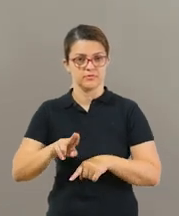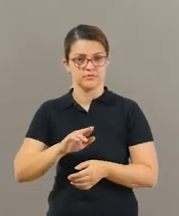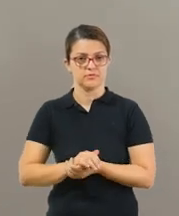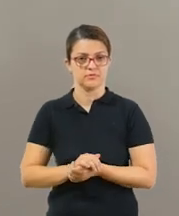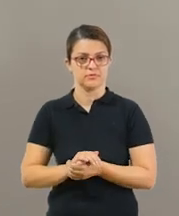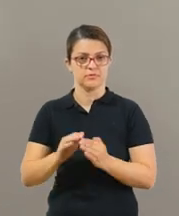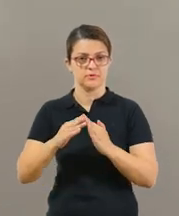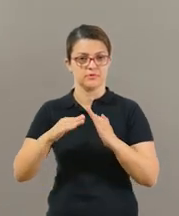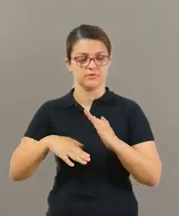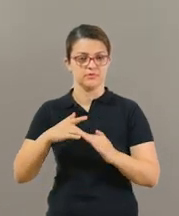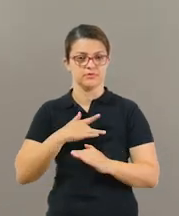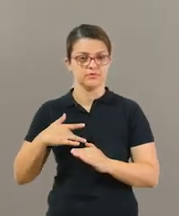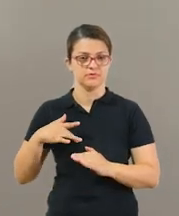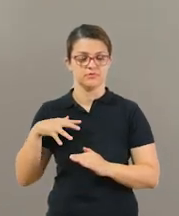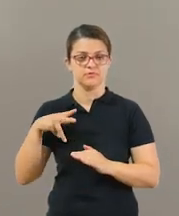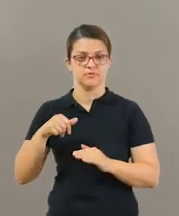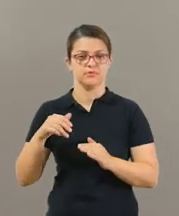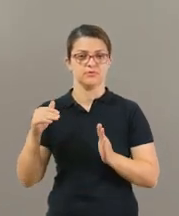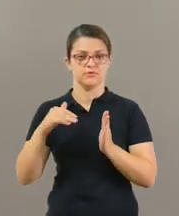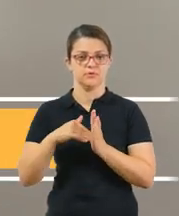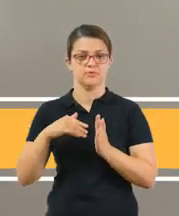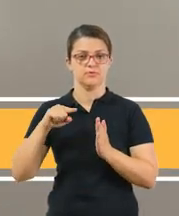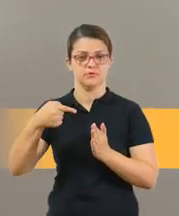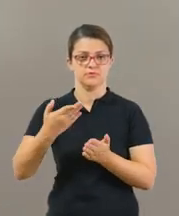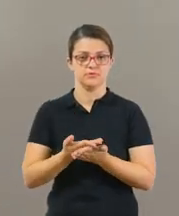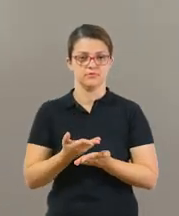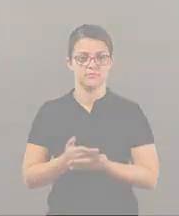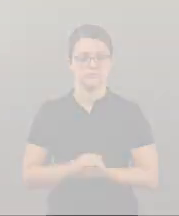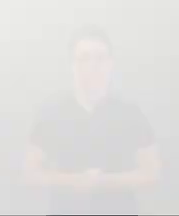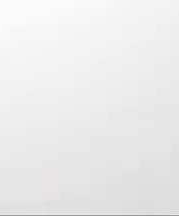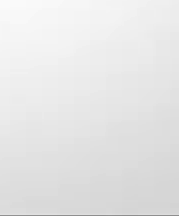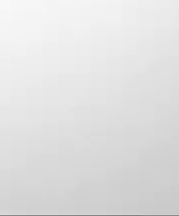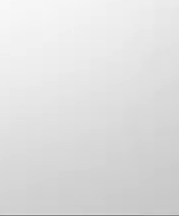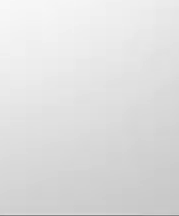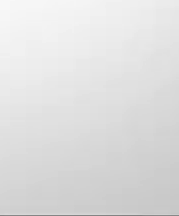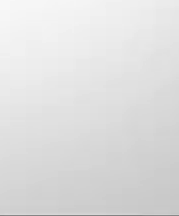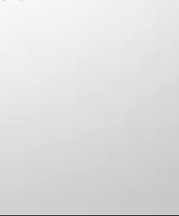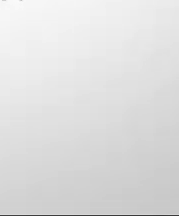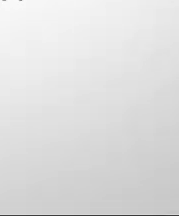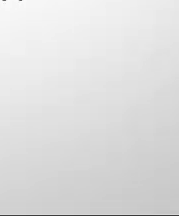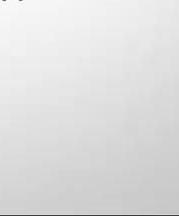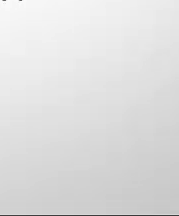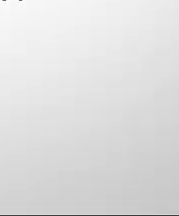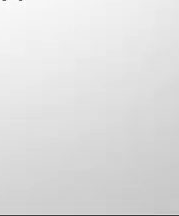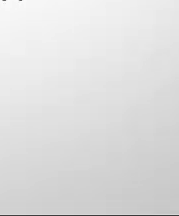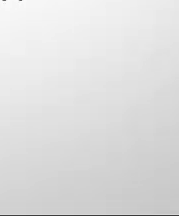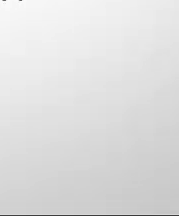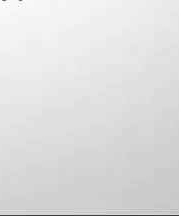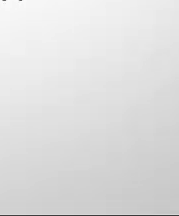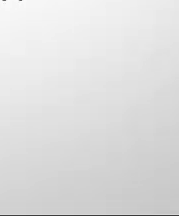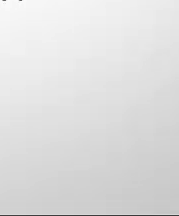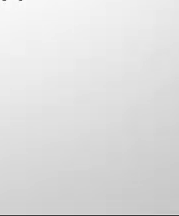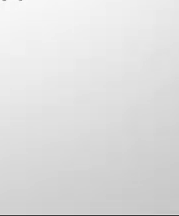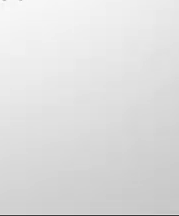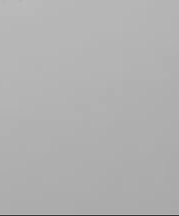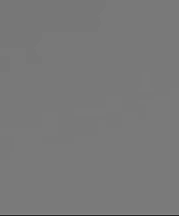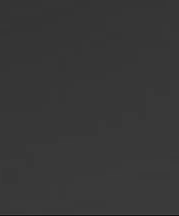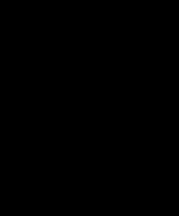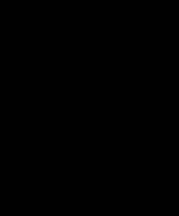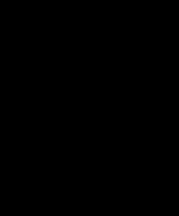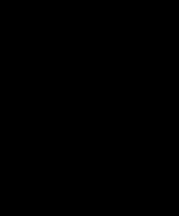manuseando o objeto. Fiquem em casa, saúde a todos e até a próxima. Música Música Música